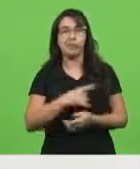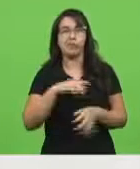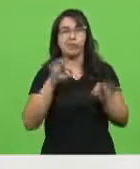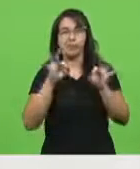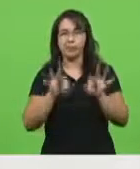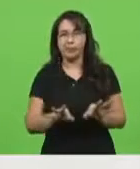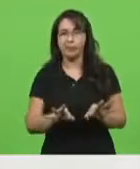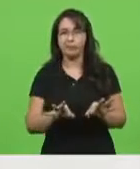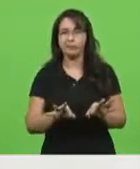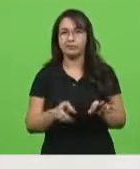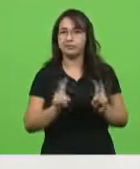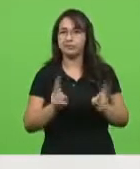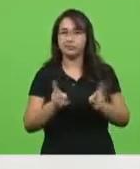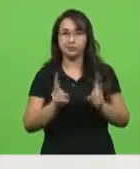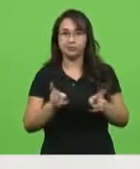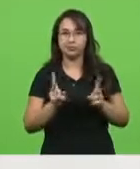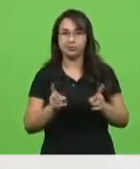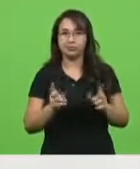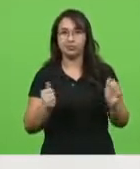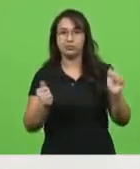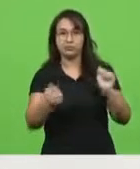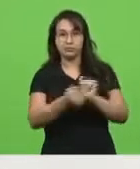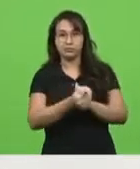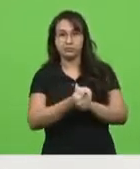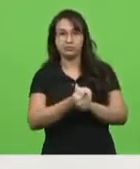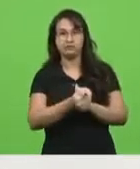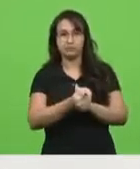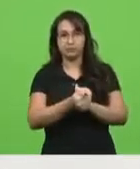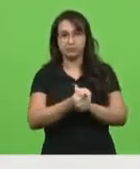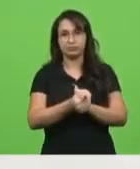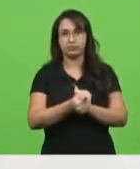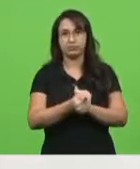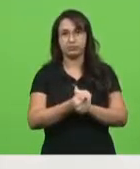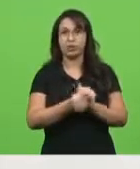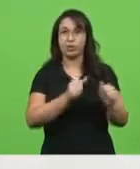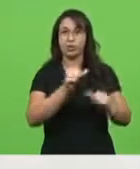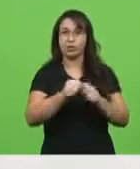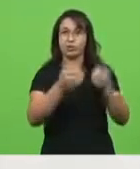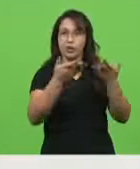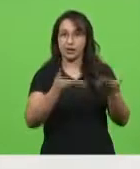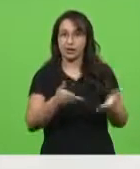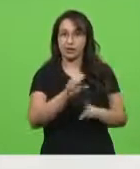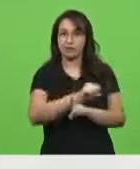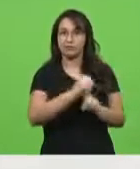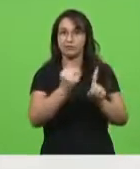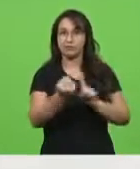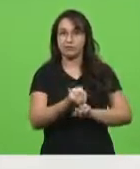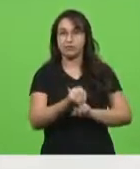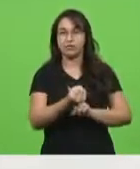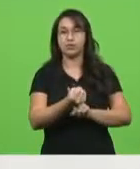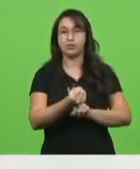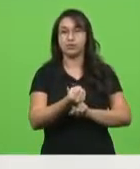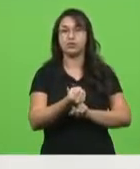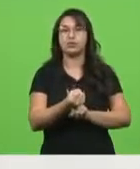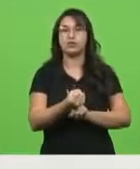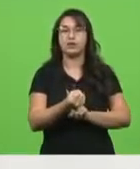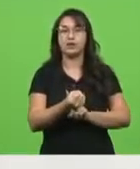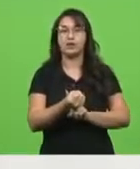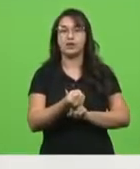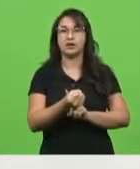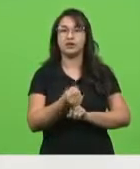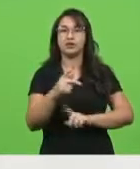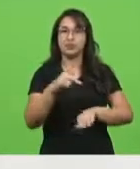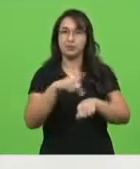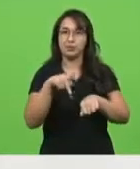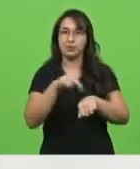sempre estaremos ombreados a fim de transformar a nossa sociedade e, por consequência, o nosso país em lugar melhor para as